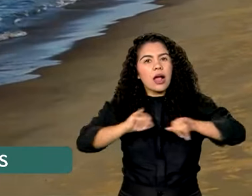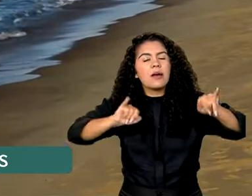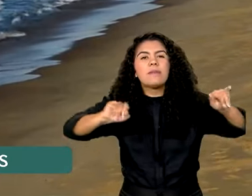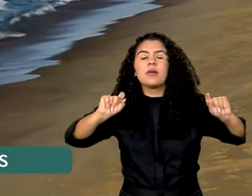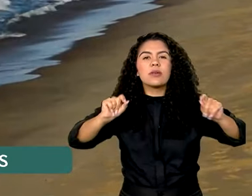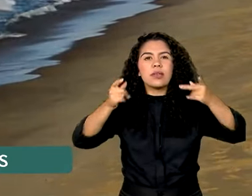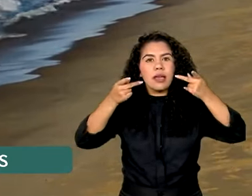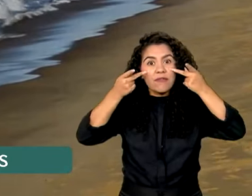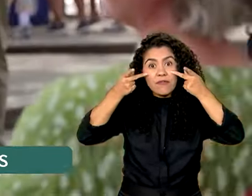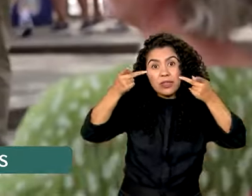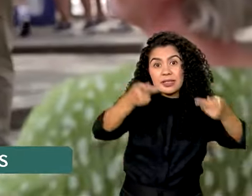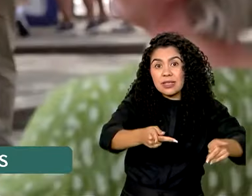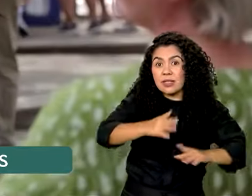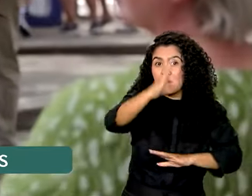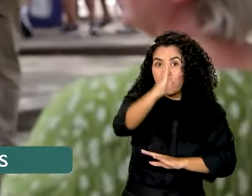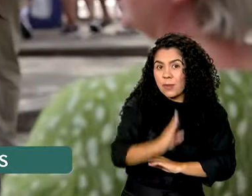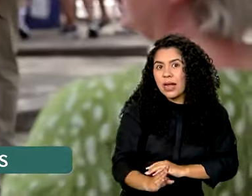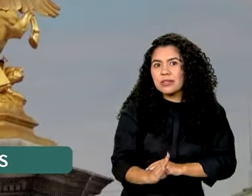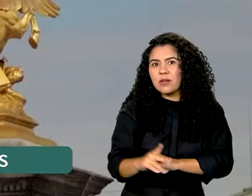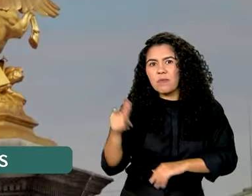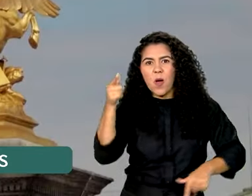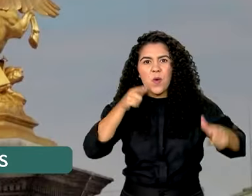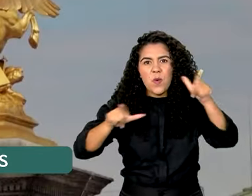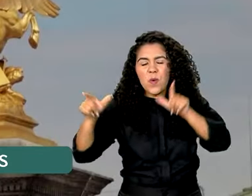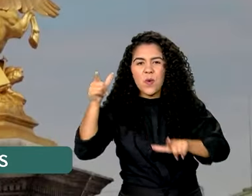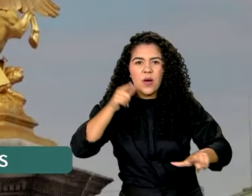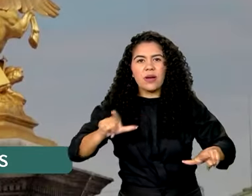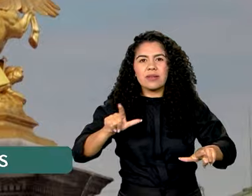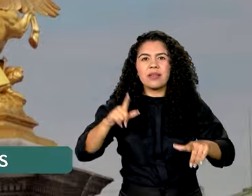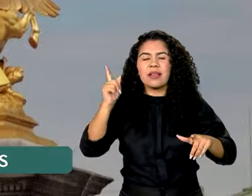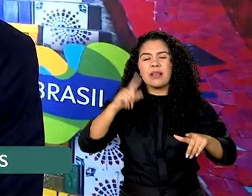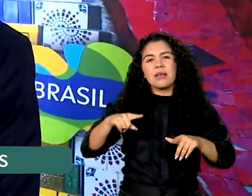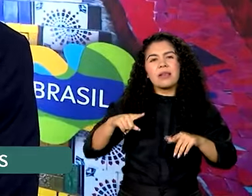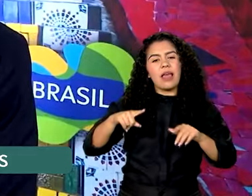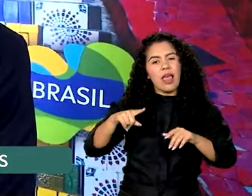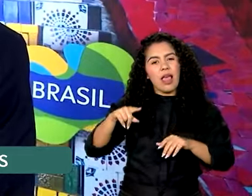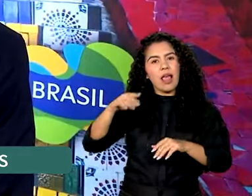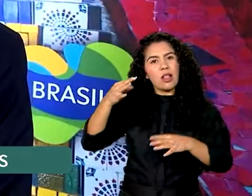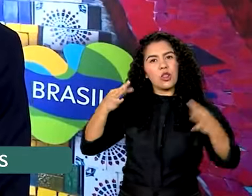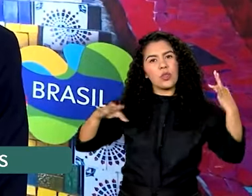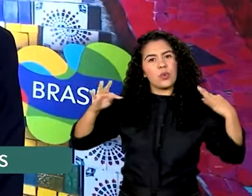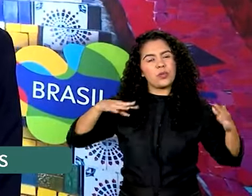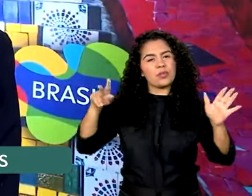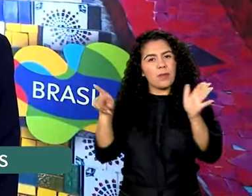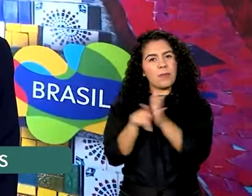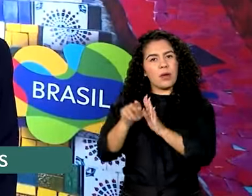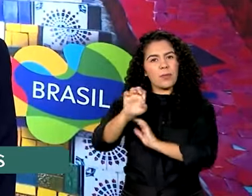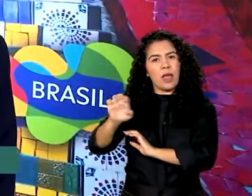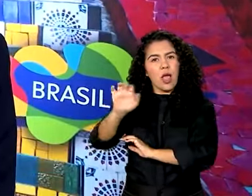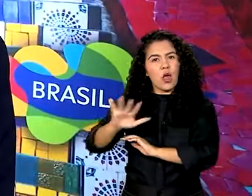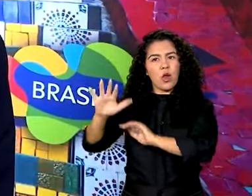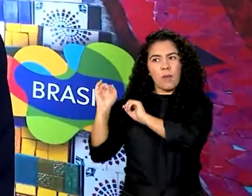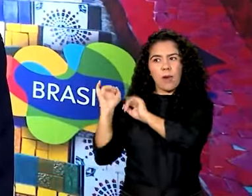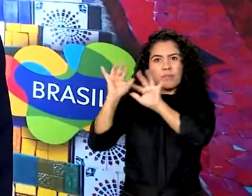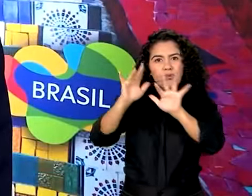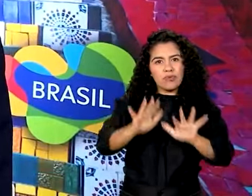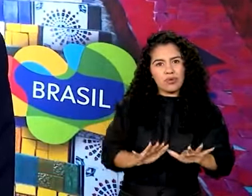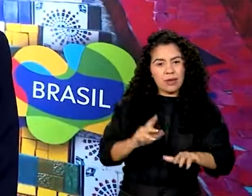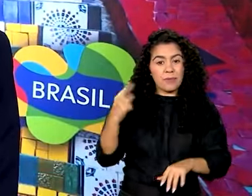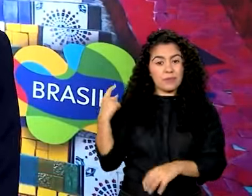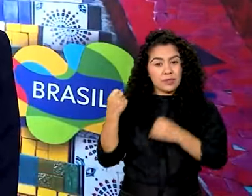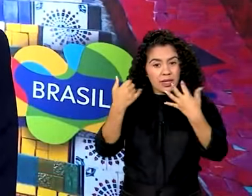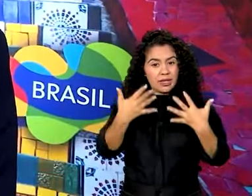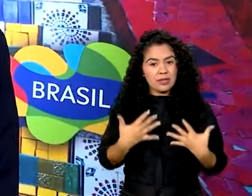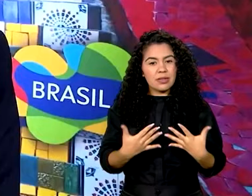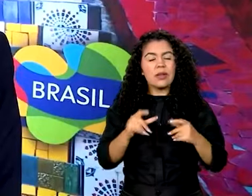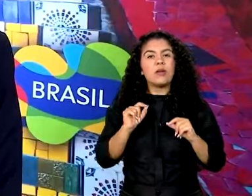Aqui você sempre ganha, quer atrair mais turistas europeus. Exatamente a ideia de que no Brasil você não perde nunca. Esse é o